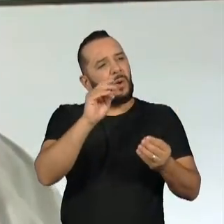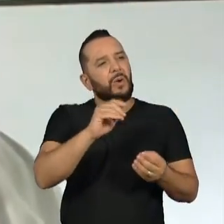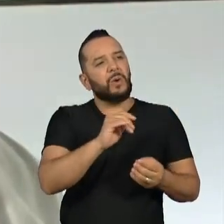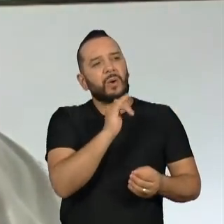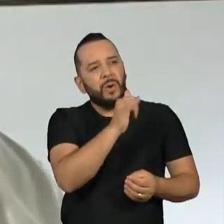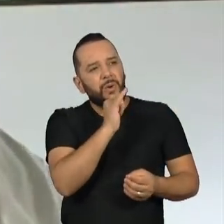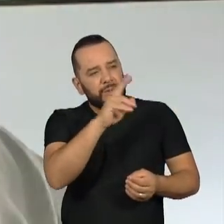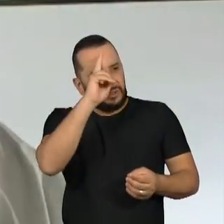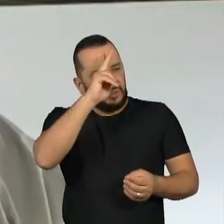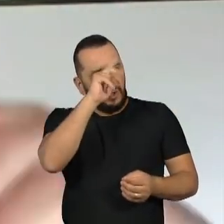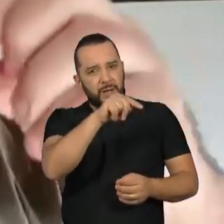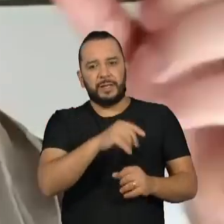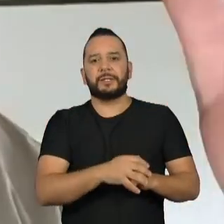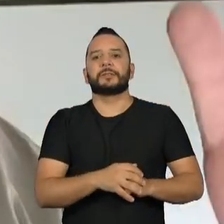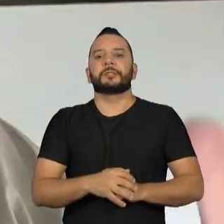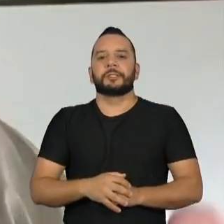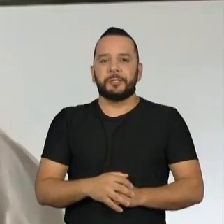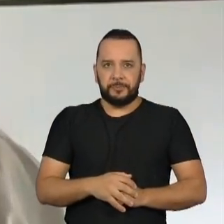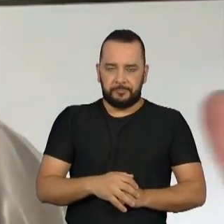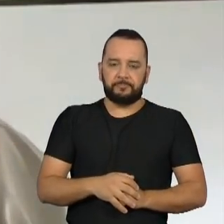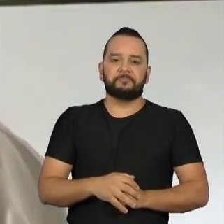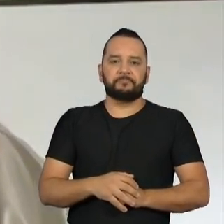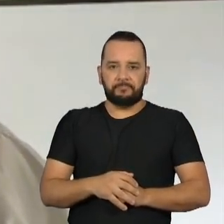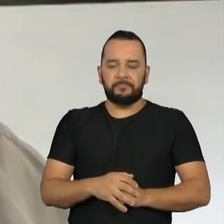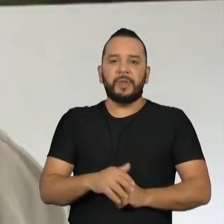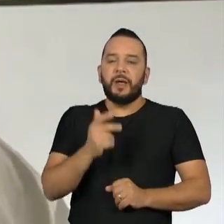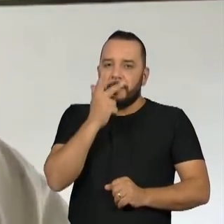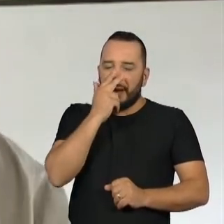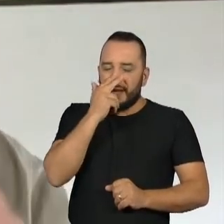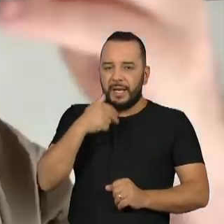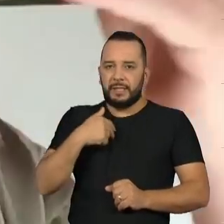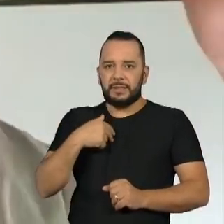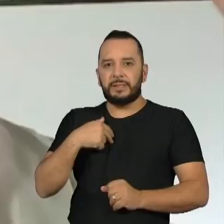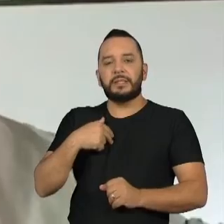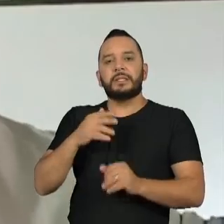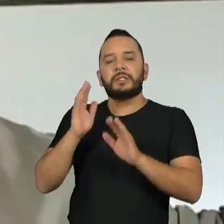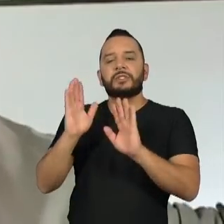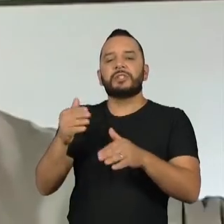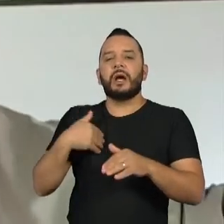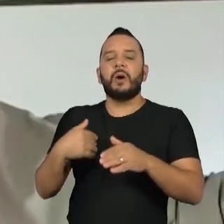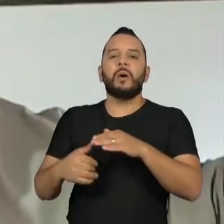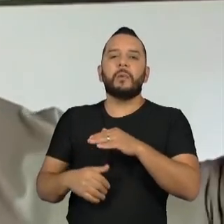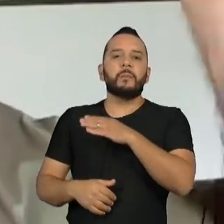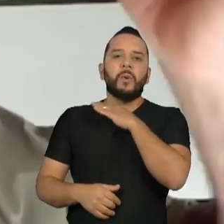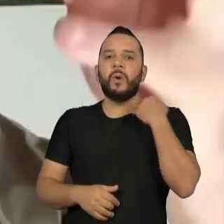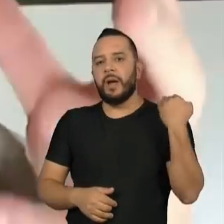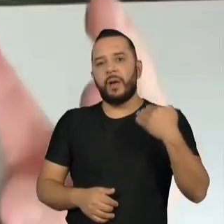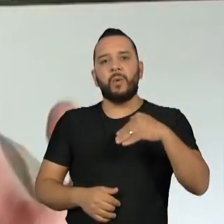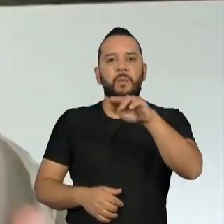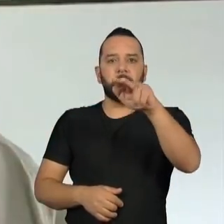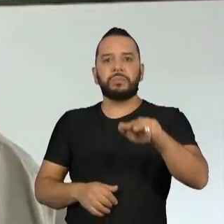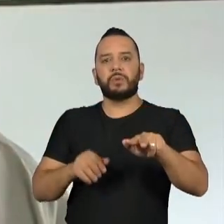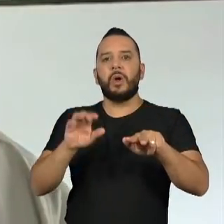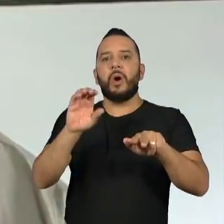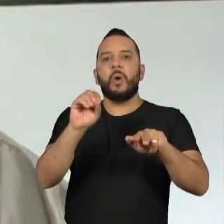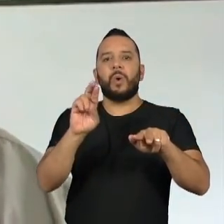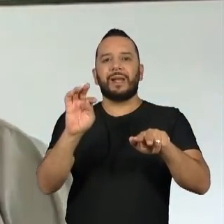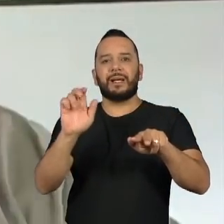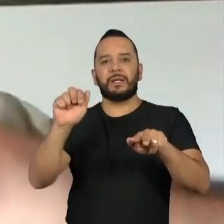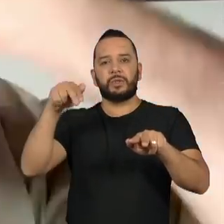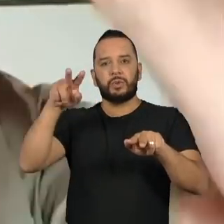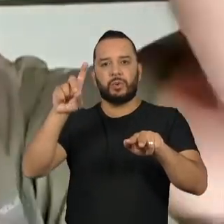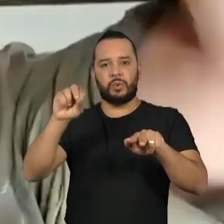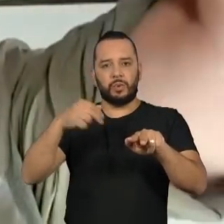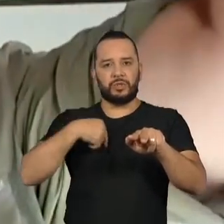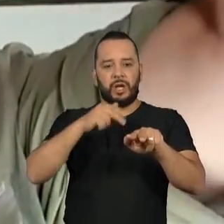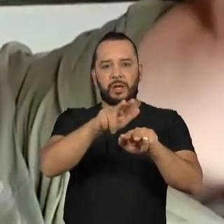dia do Quarupi foi quando o espírito do Orlando foi para o Ivatí. Os espíritos ancestrais vêm do Ivatí e